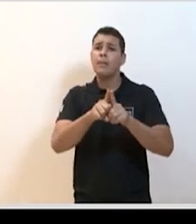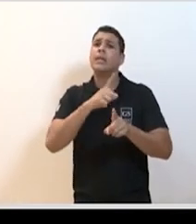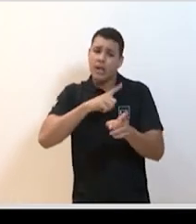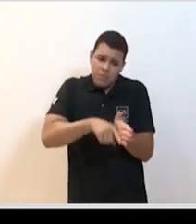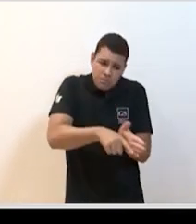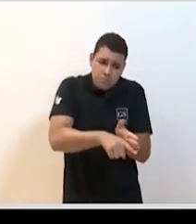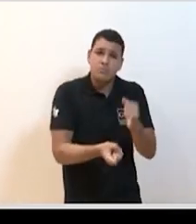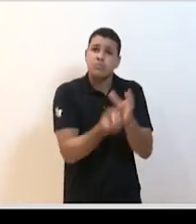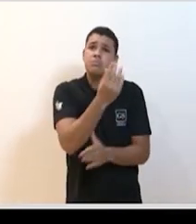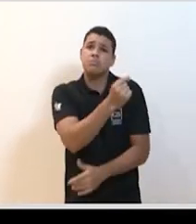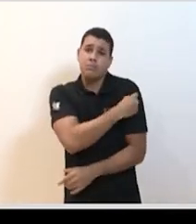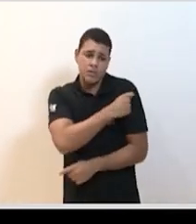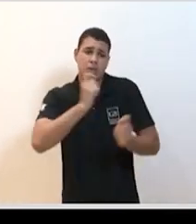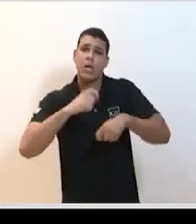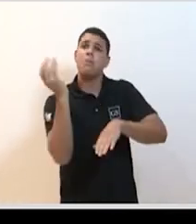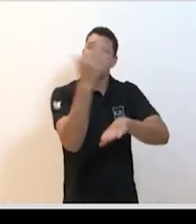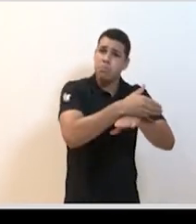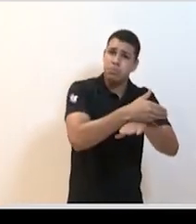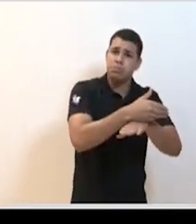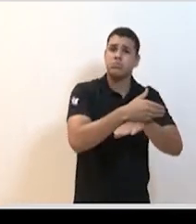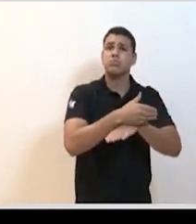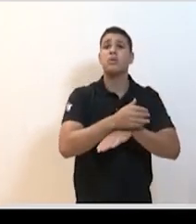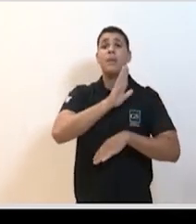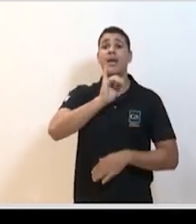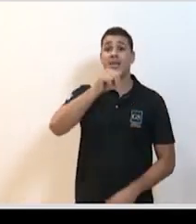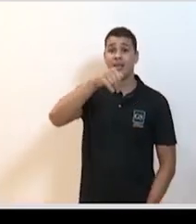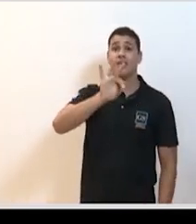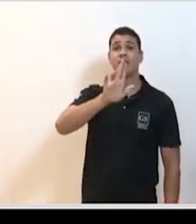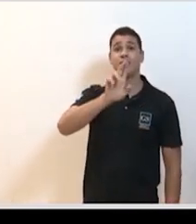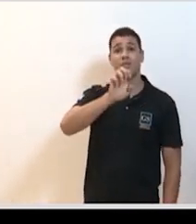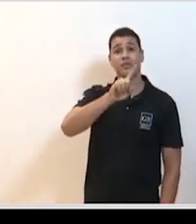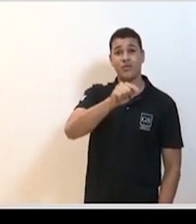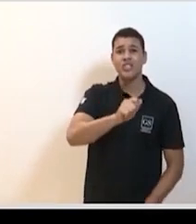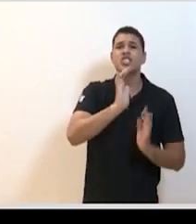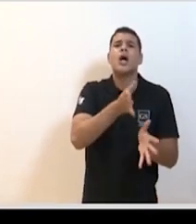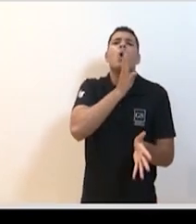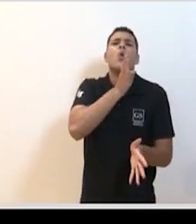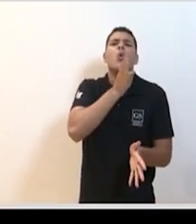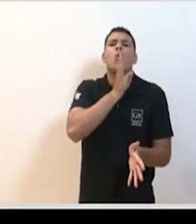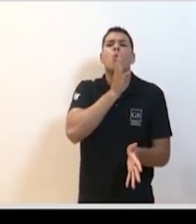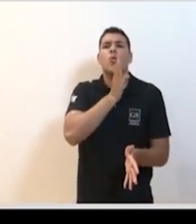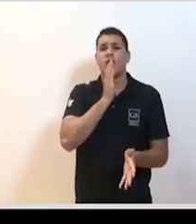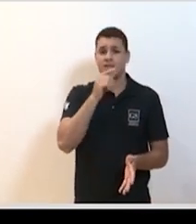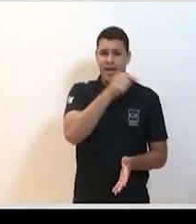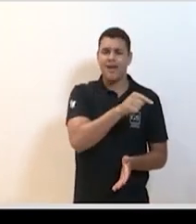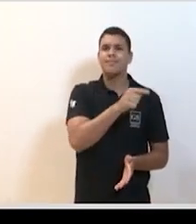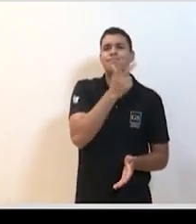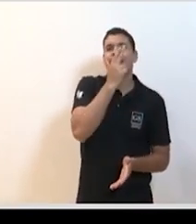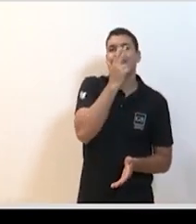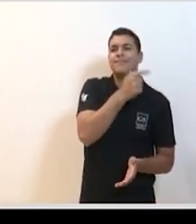torno de metade das pessoas de uma infecção. E a influenza, nós conhecemos bem já o percurso dela. Ela costuma respeitar uma